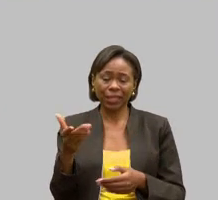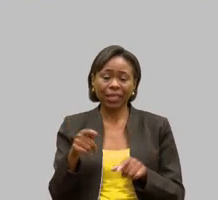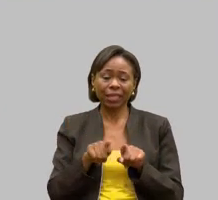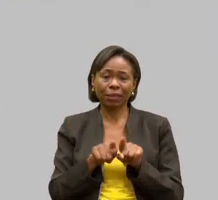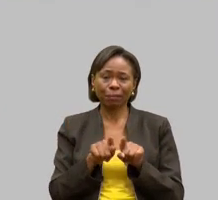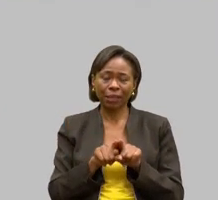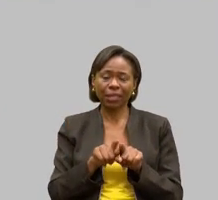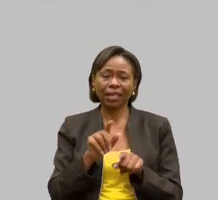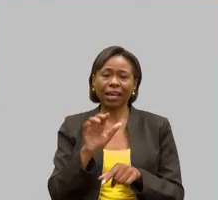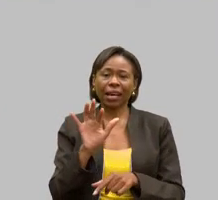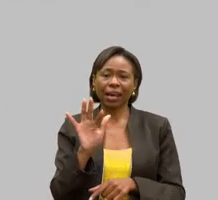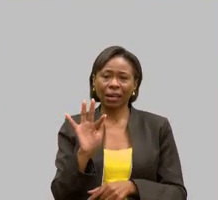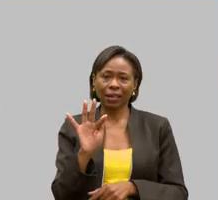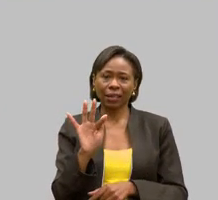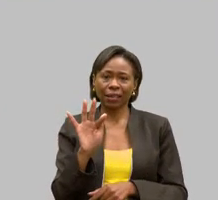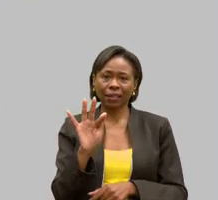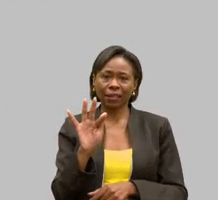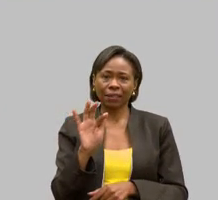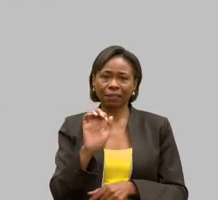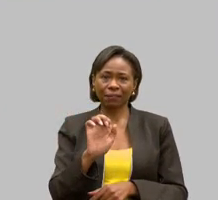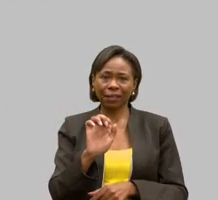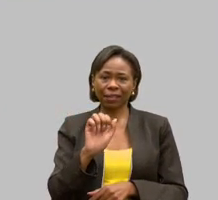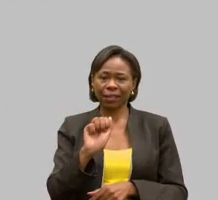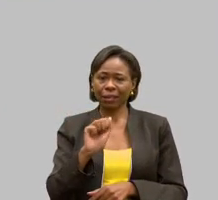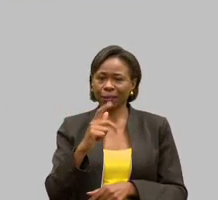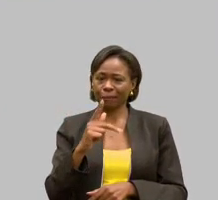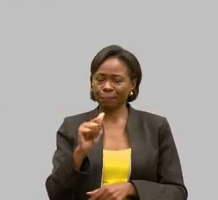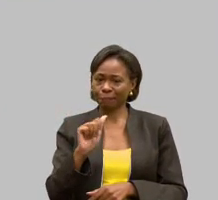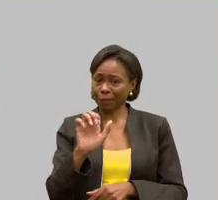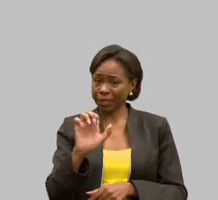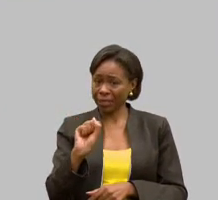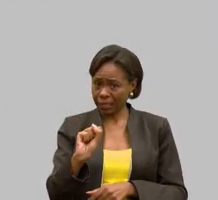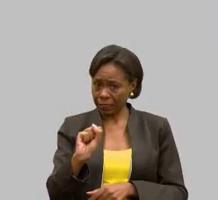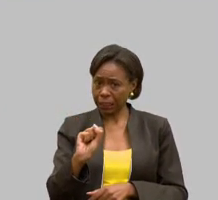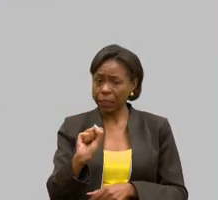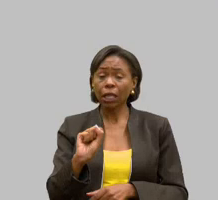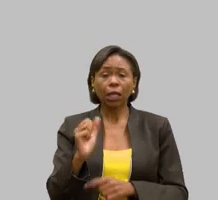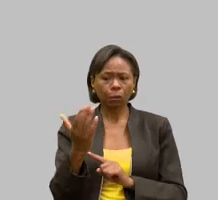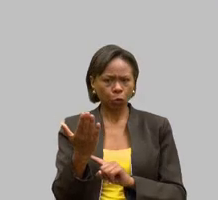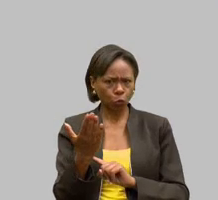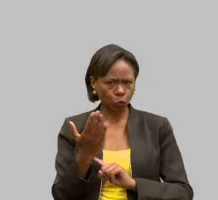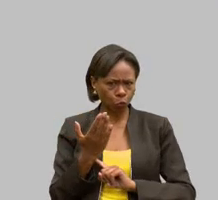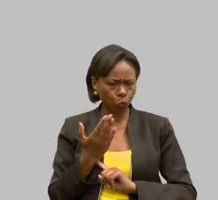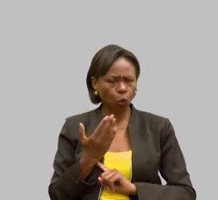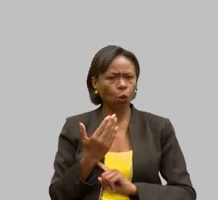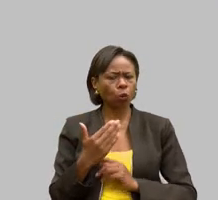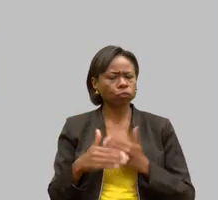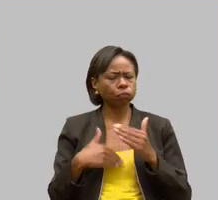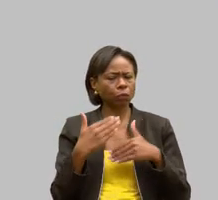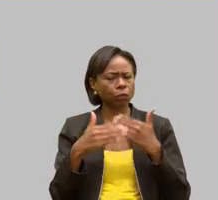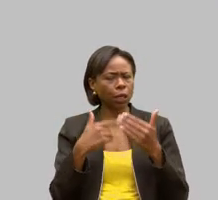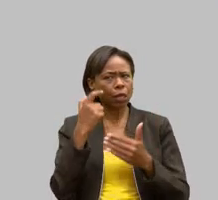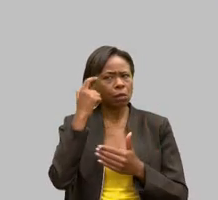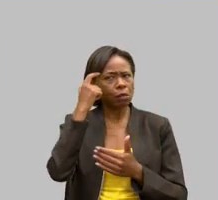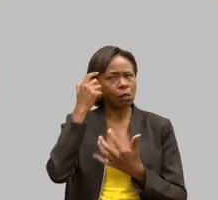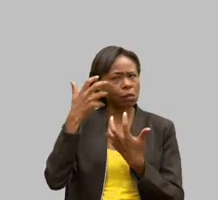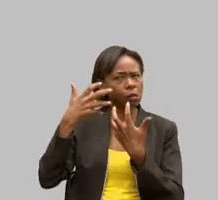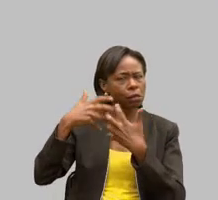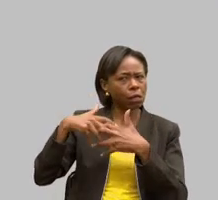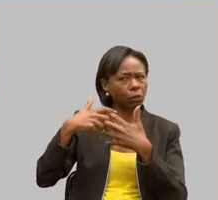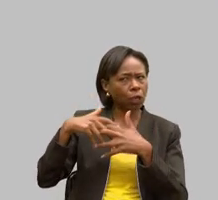porque foi eles que me ajudaram, muitas vezes, a repensar, crescer a minha mente, pensar,